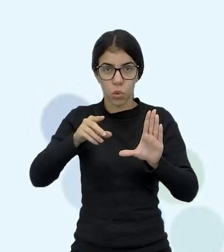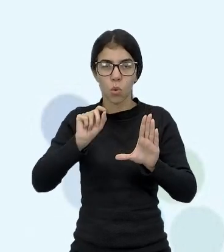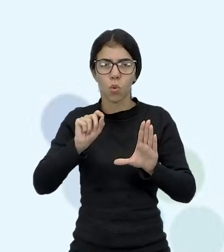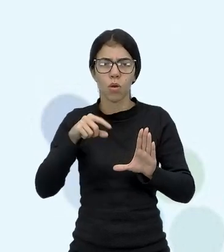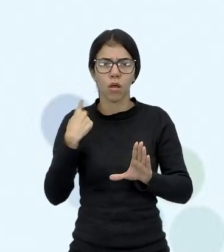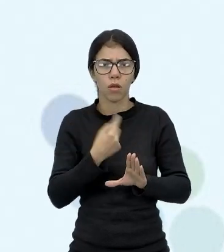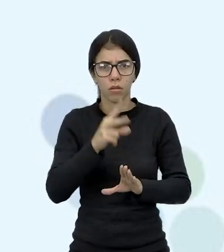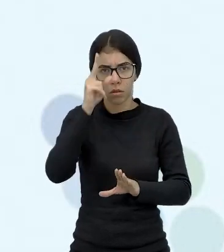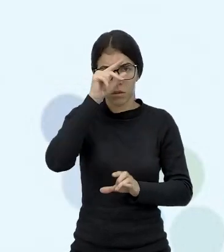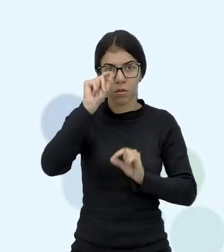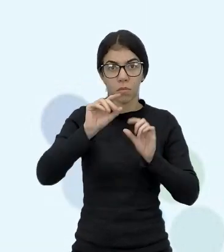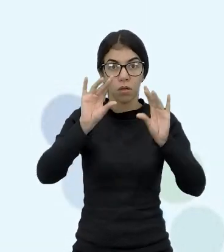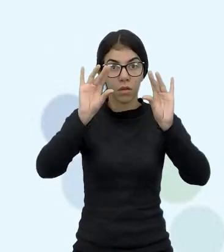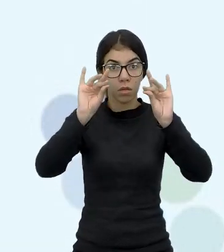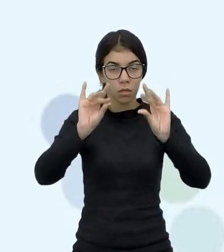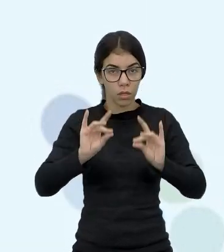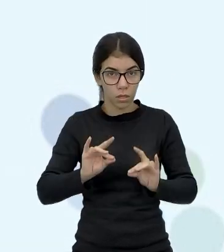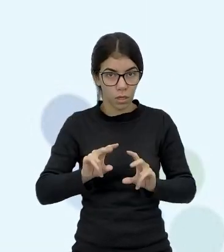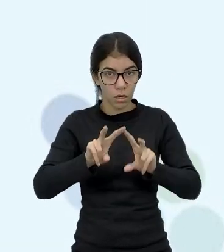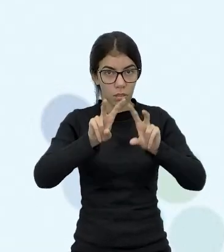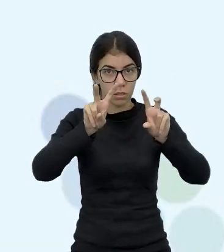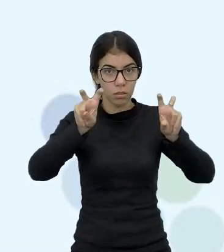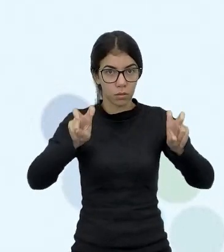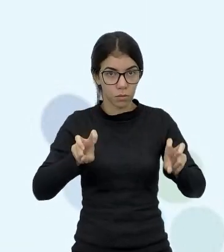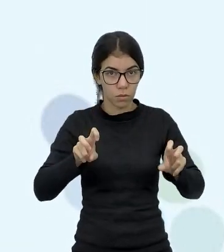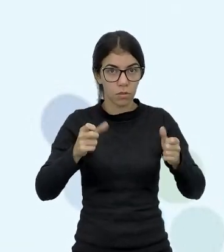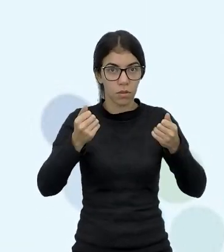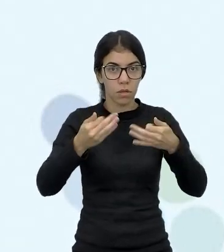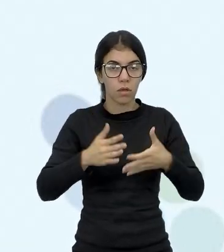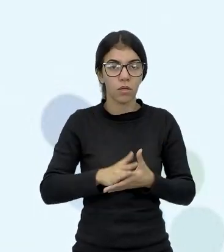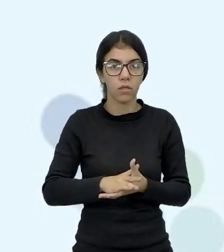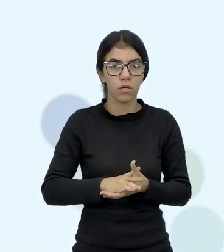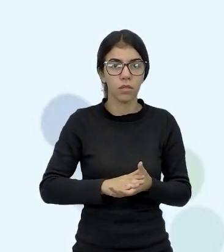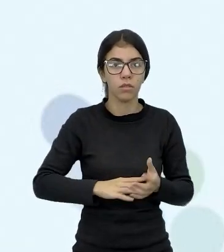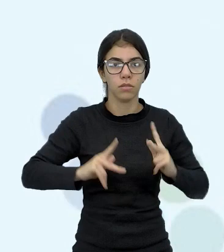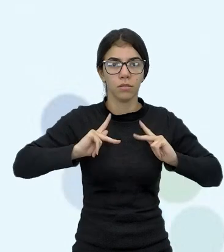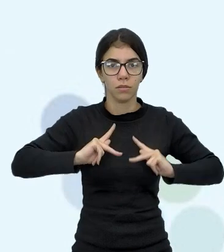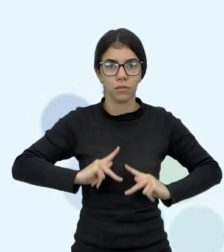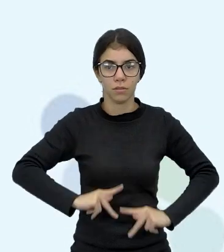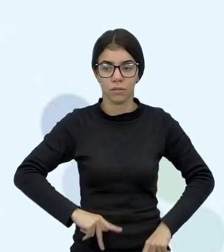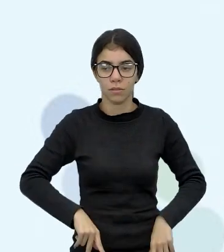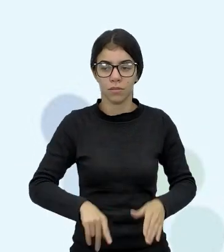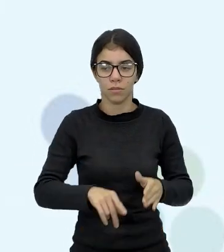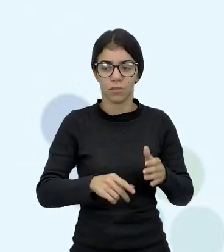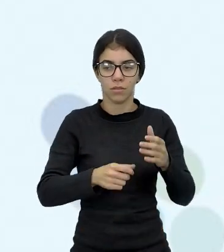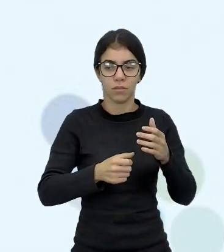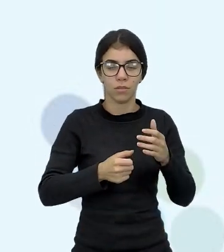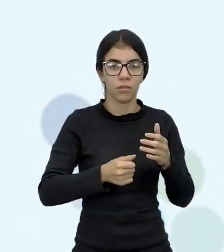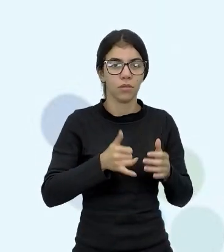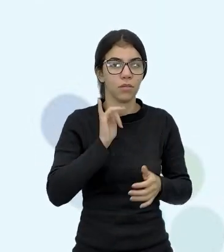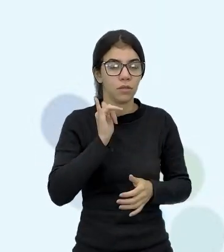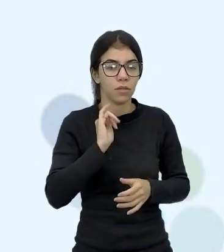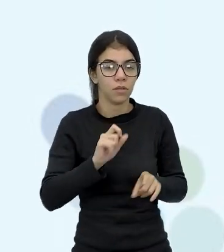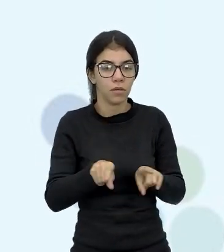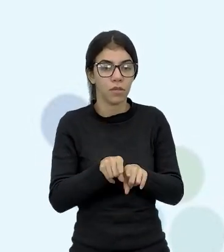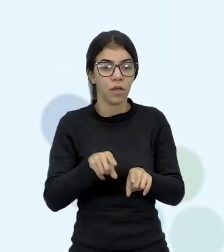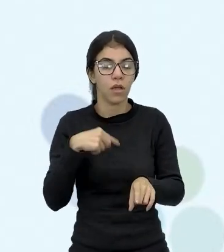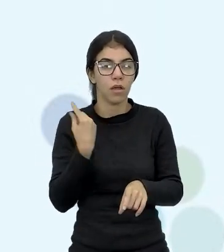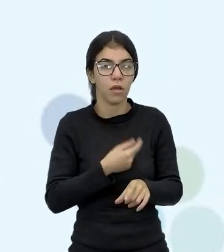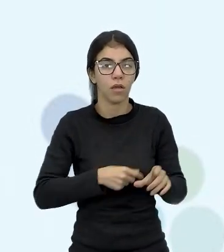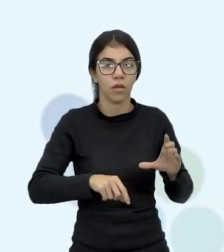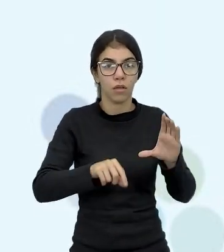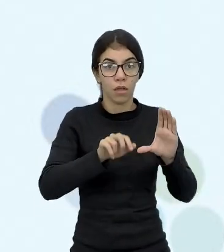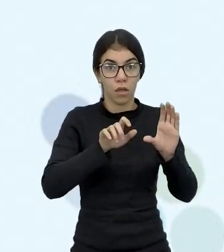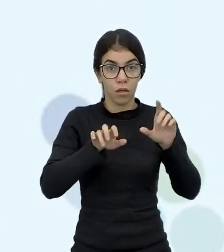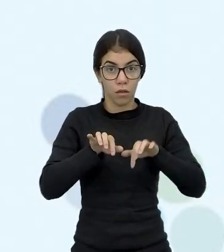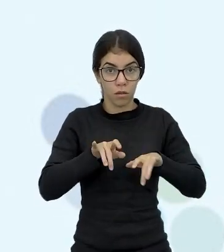o que nós chamamos de descrição narrativa. Quando a gente falou de comando de programação, isso daí é uma descrição narrativa. Você escreve o